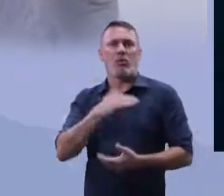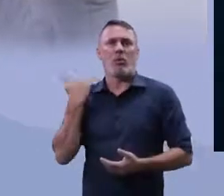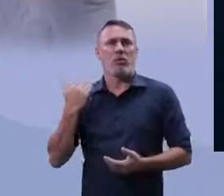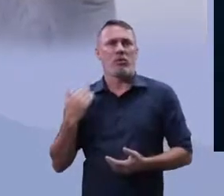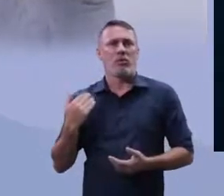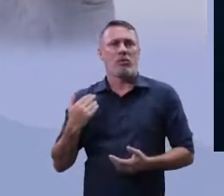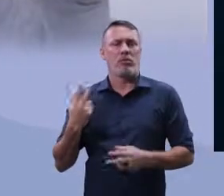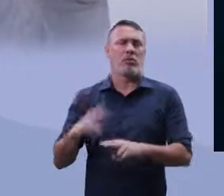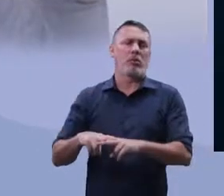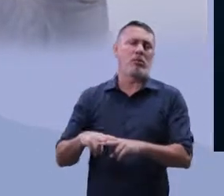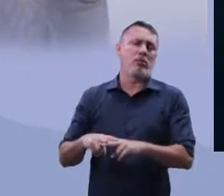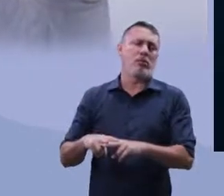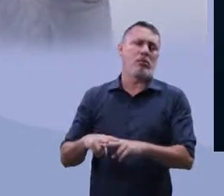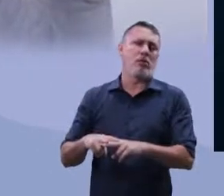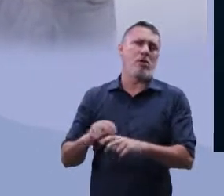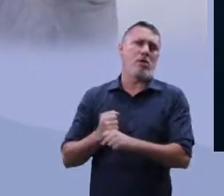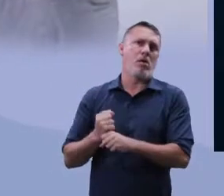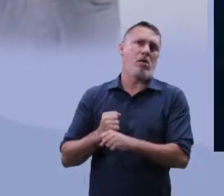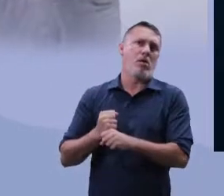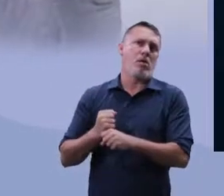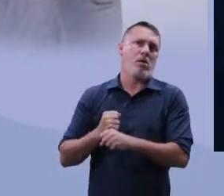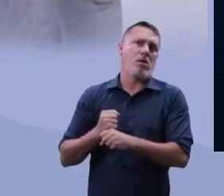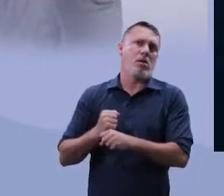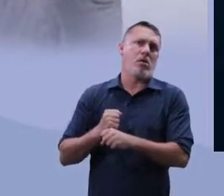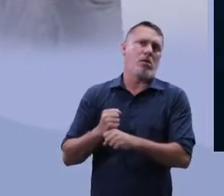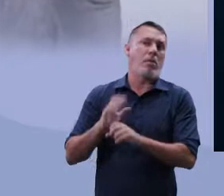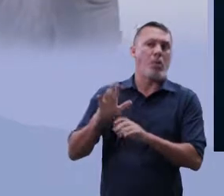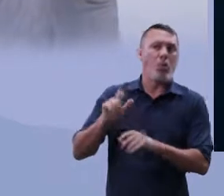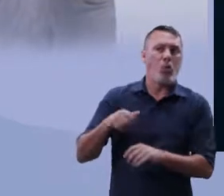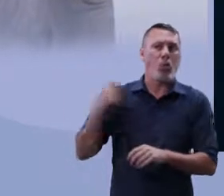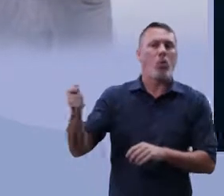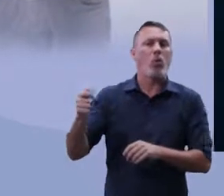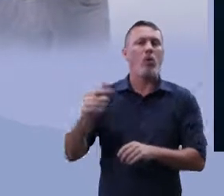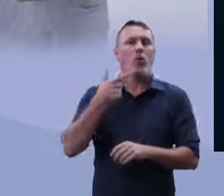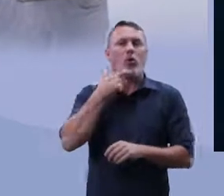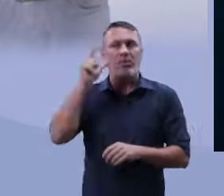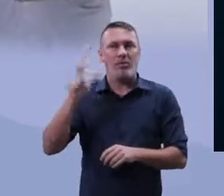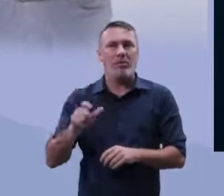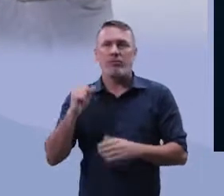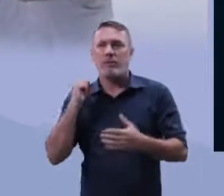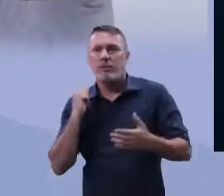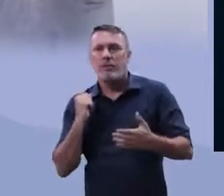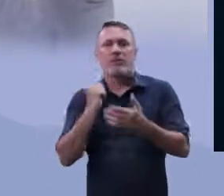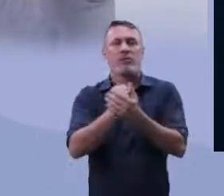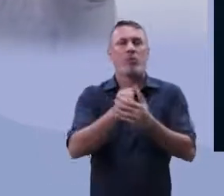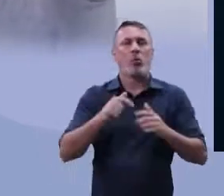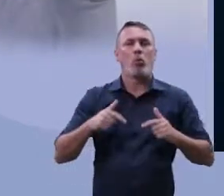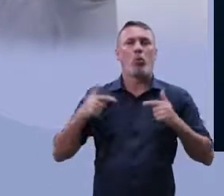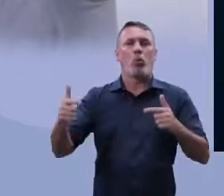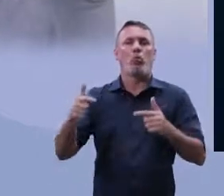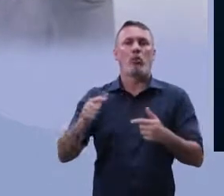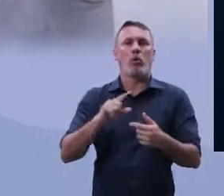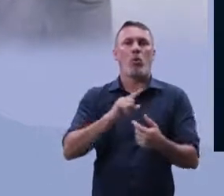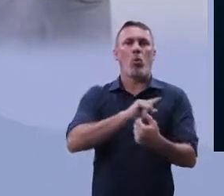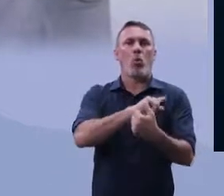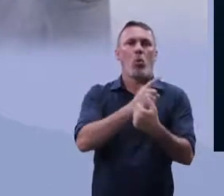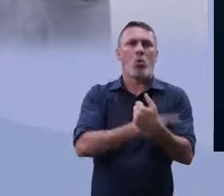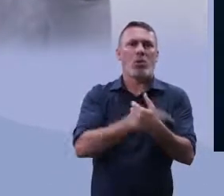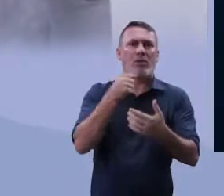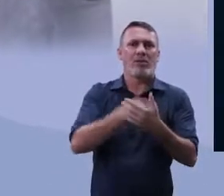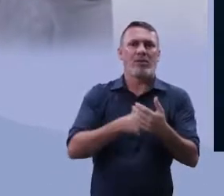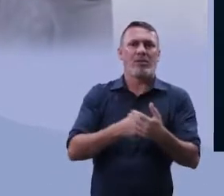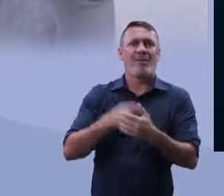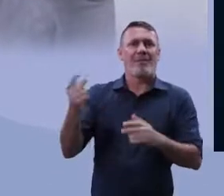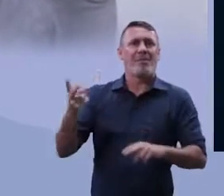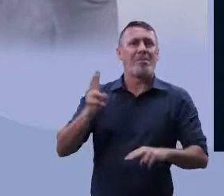Só que Nelson Mandela acabou sendo transformado em um símbolo dessa luta. E ele acabou ficando preso